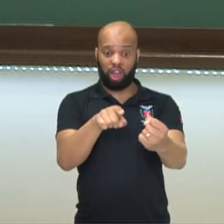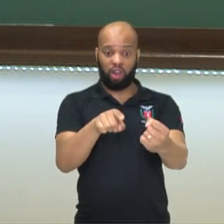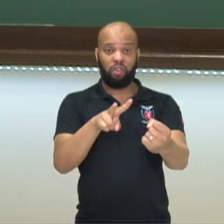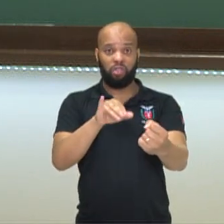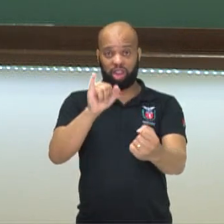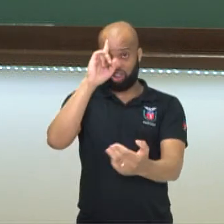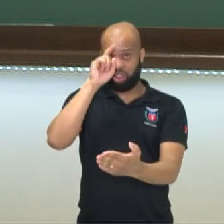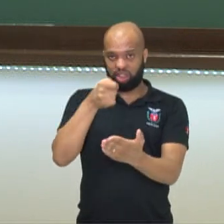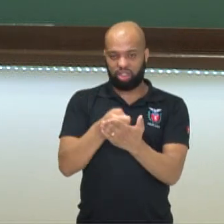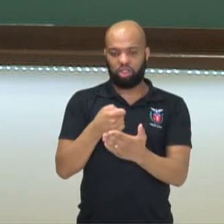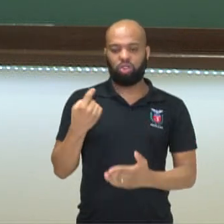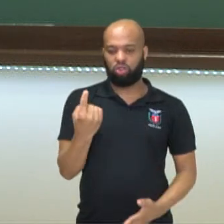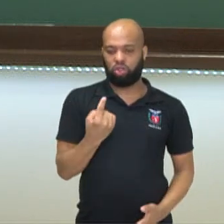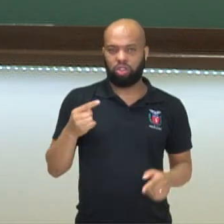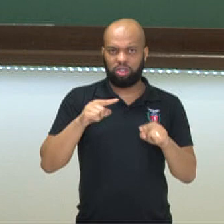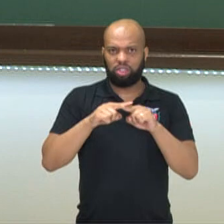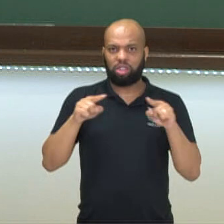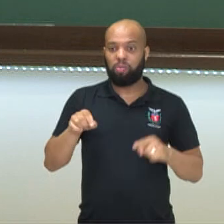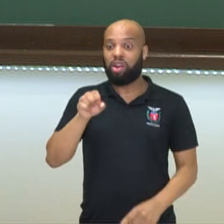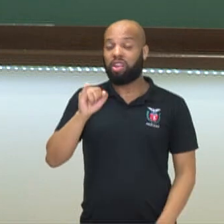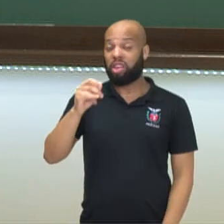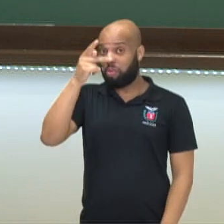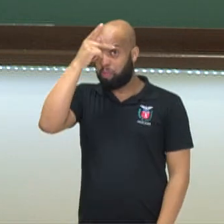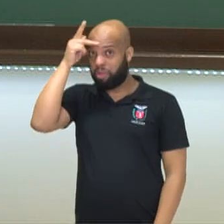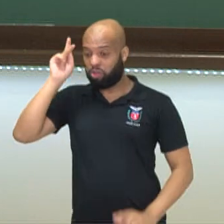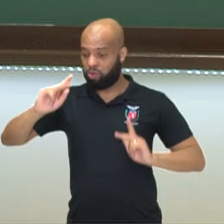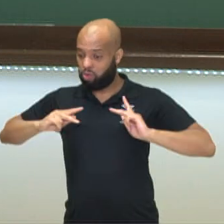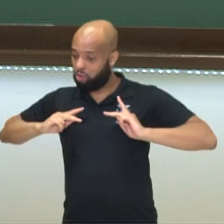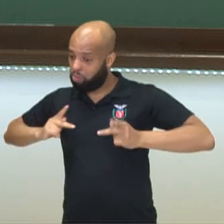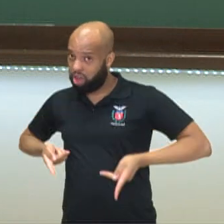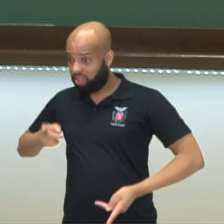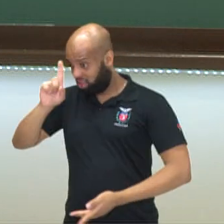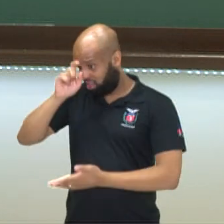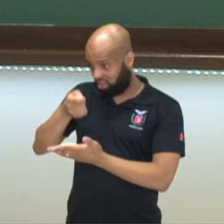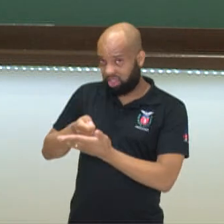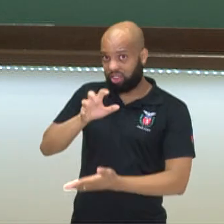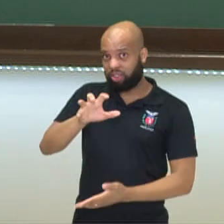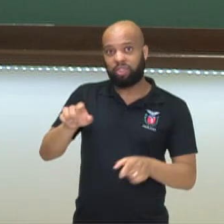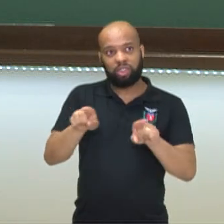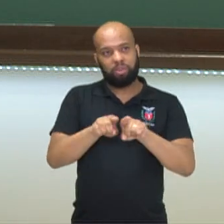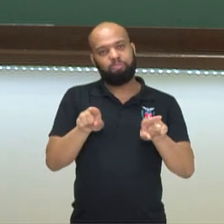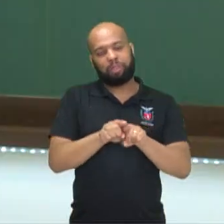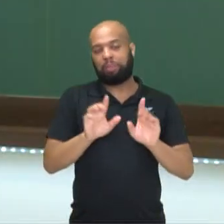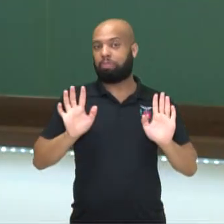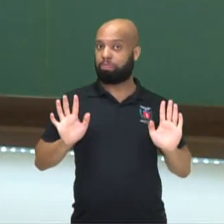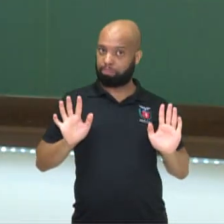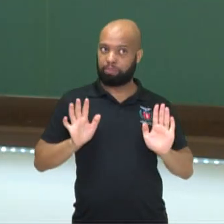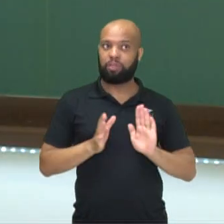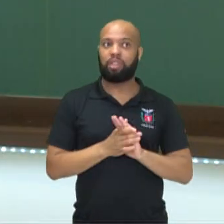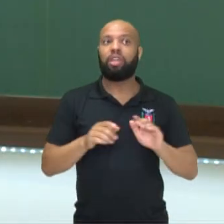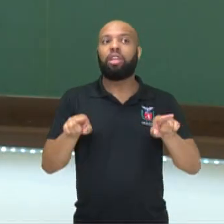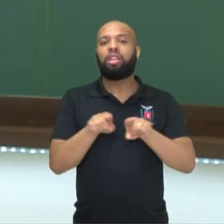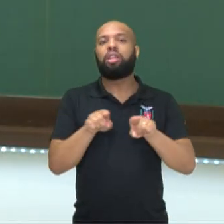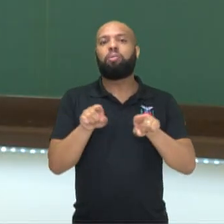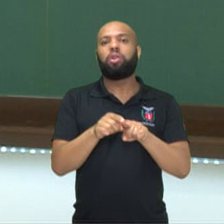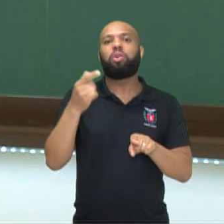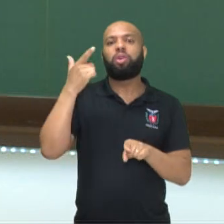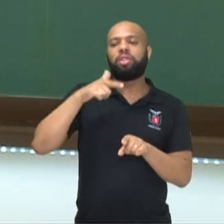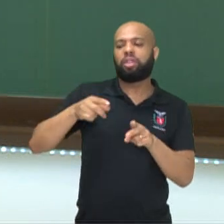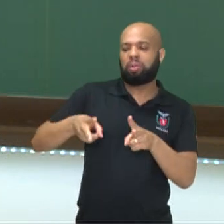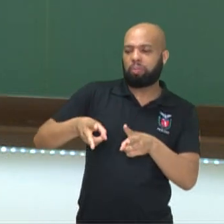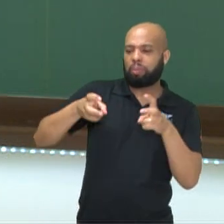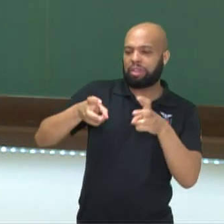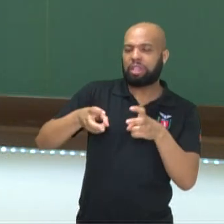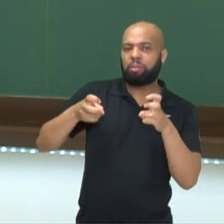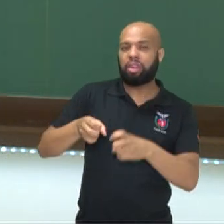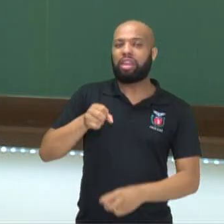vezes não representa a decisão de um indivíduo que pode estar conduzindo o veículo. Nós percebemos também que, quando